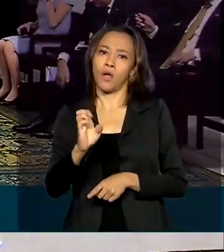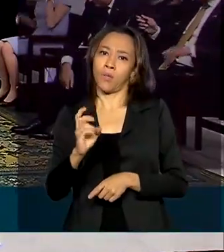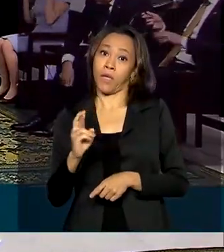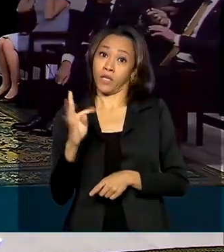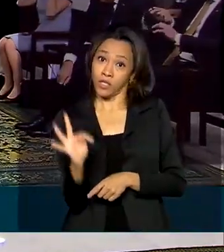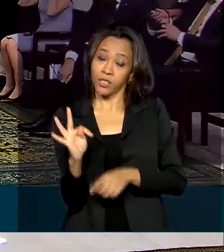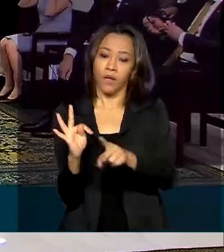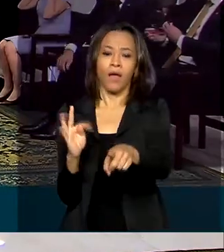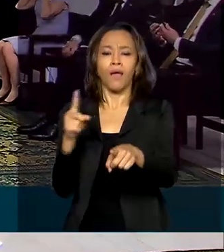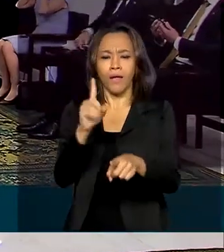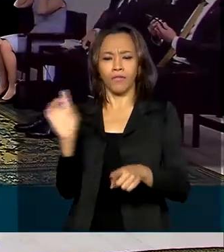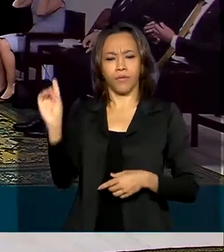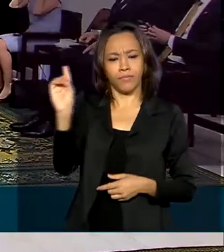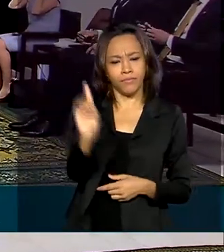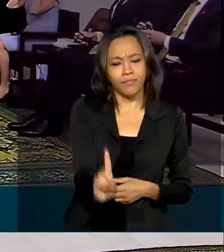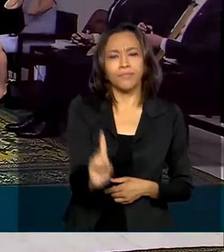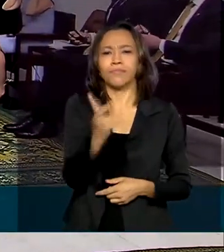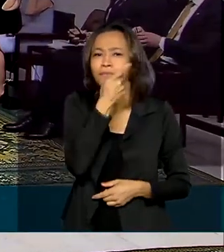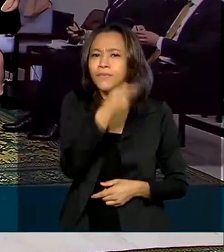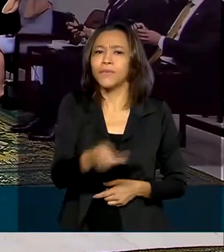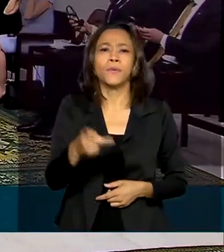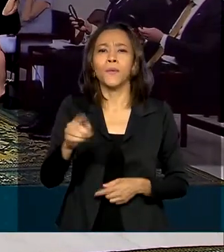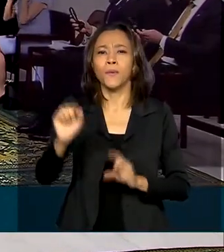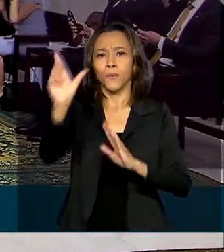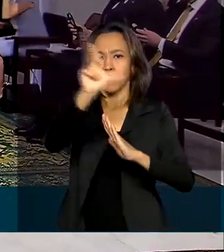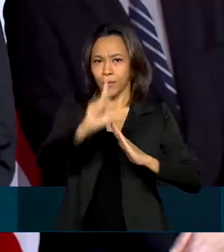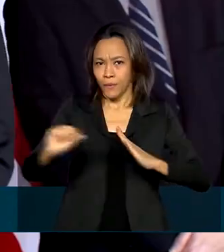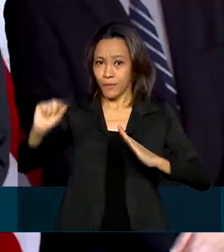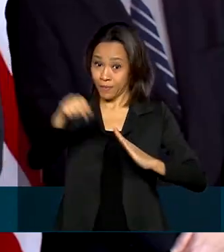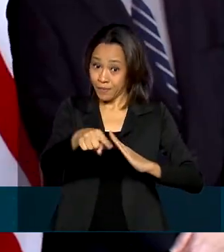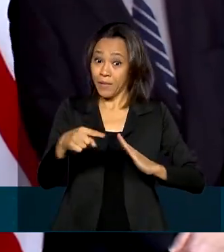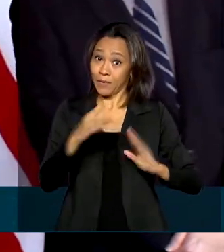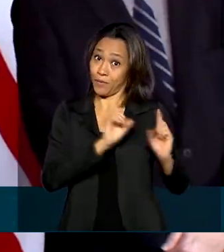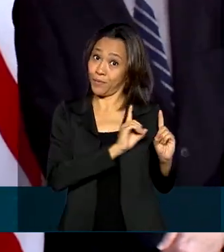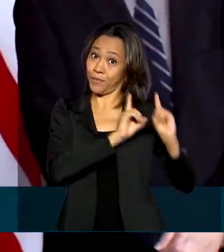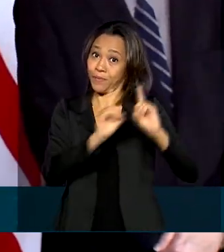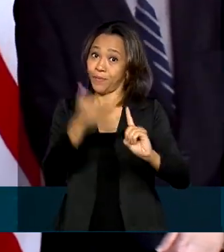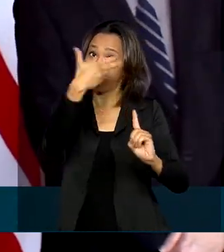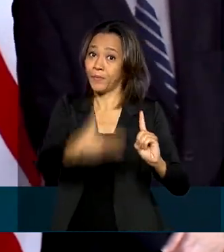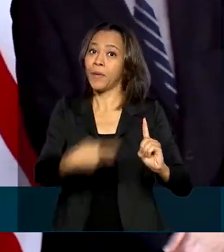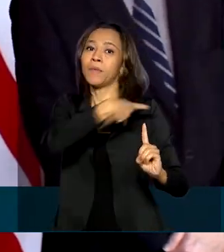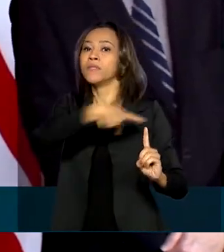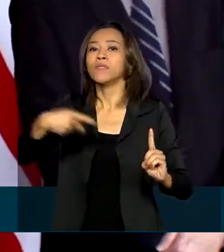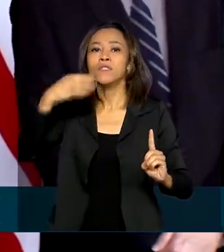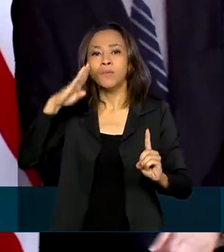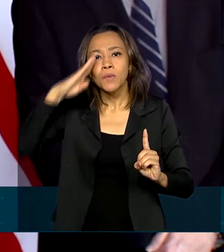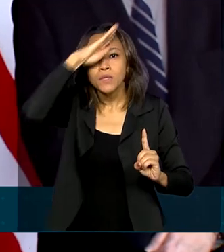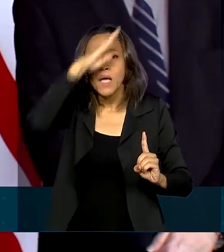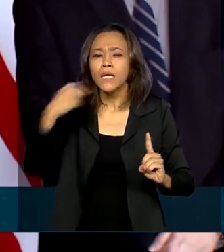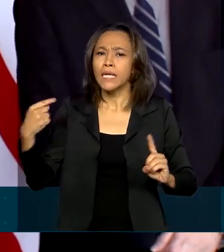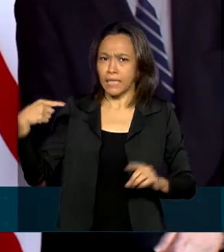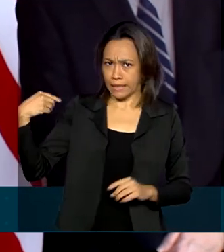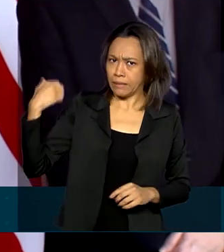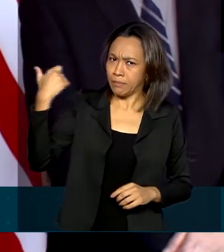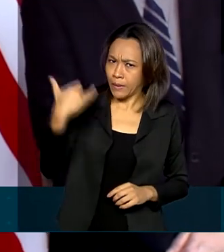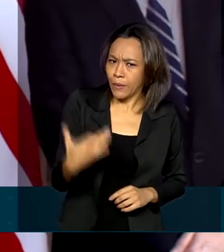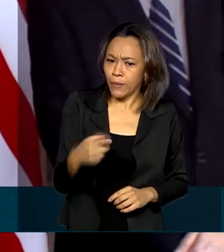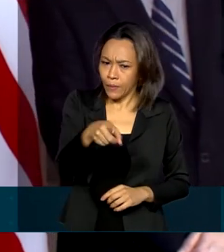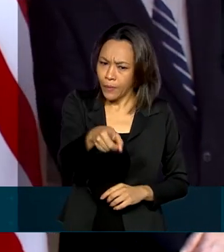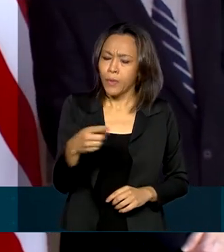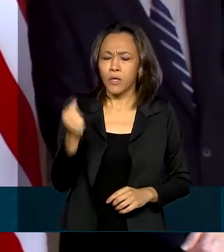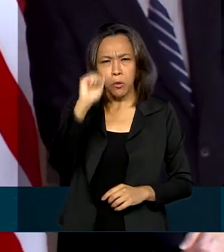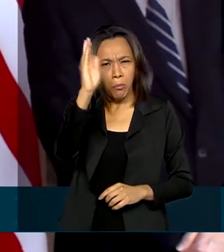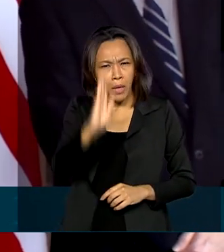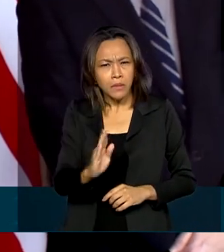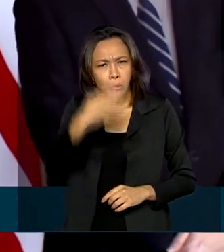recebido no Palácio do Planalto pelo presidente Jair Bolsonaro. Ele destacou que o presidente Donald Trump considera o